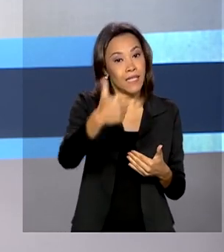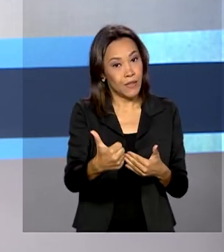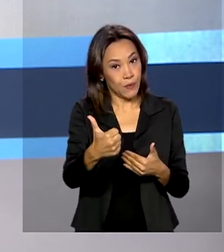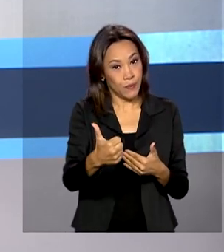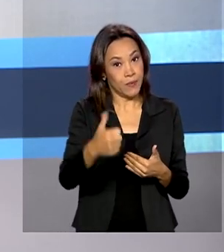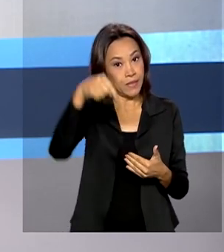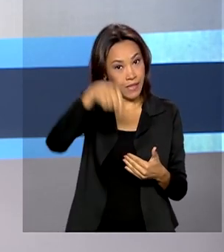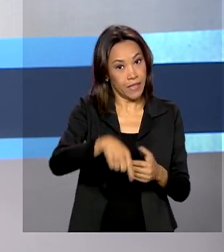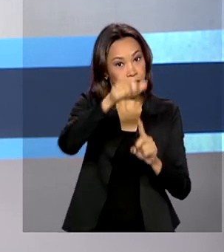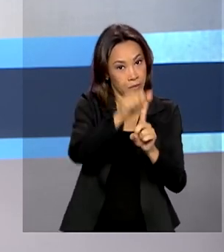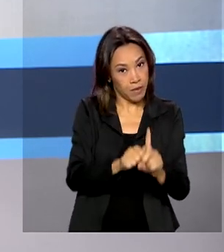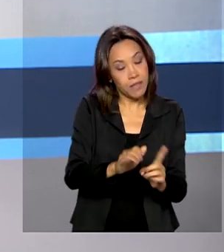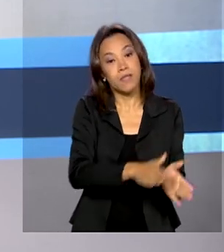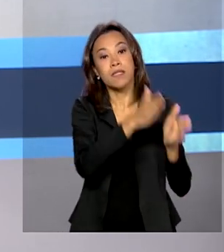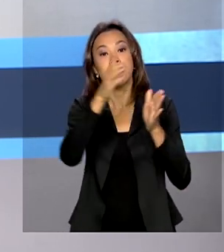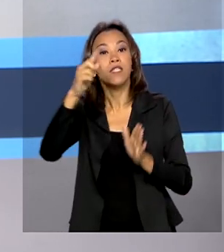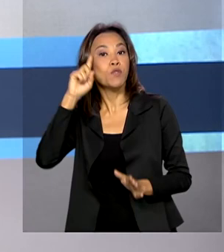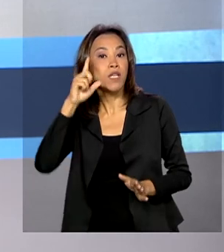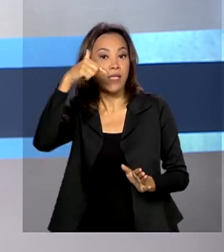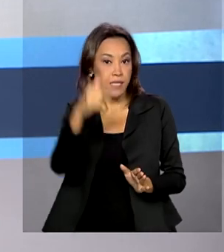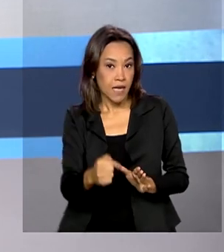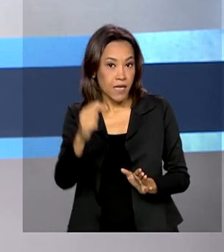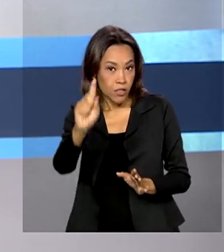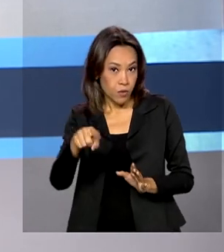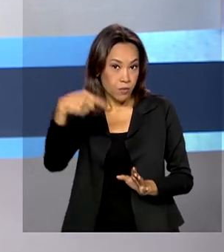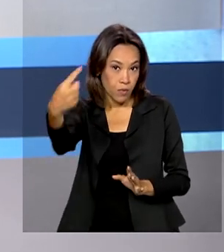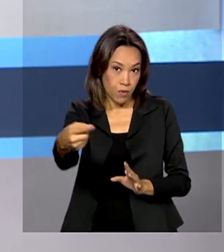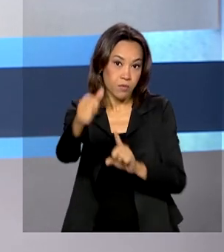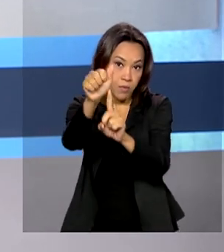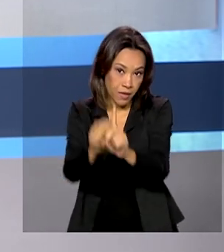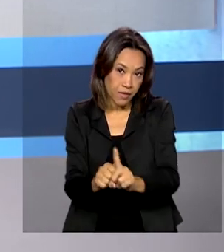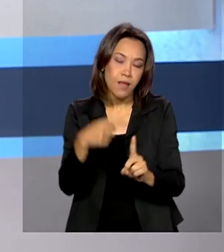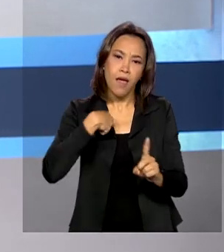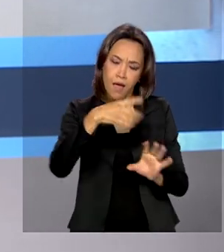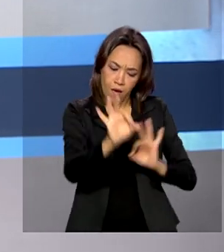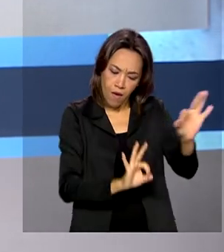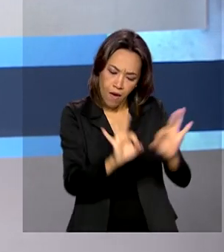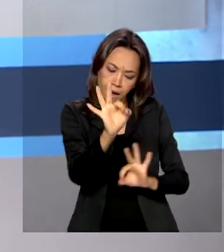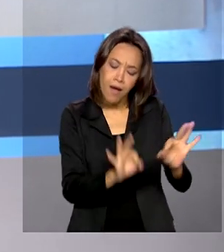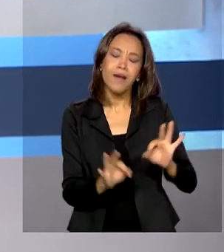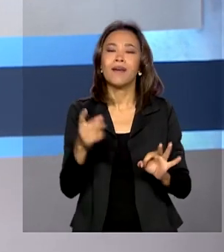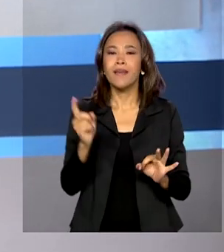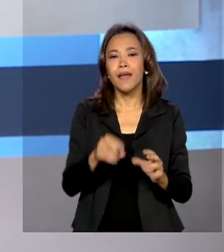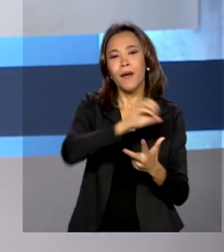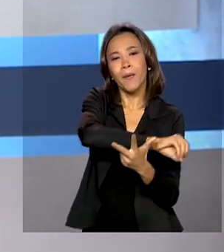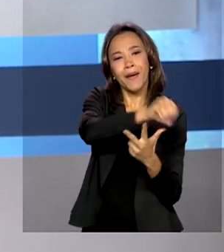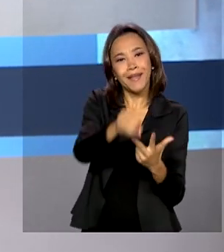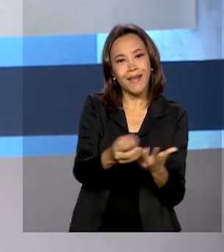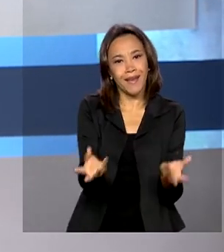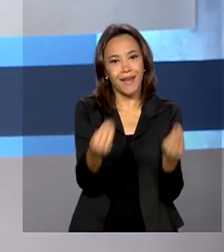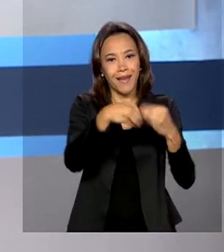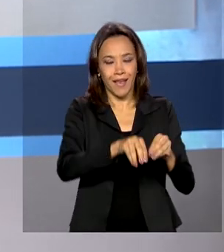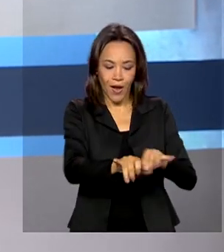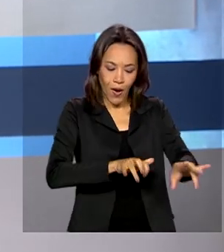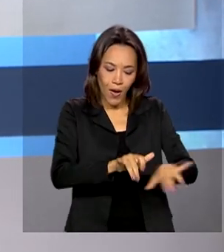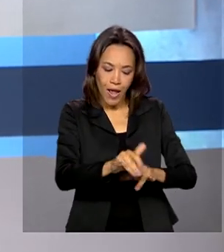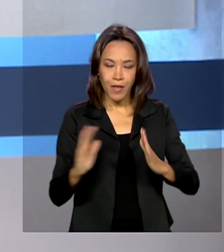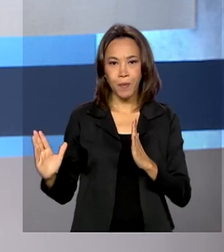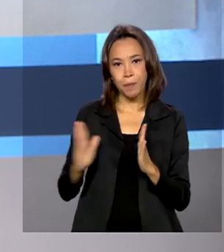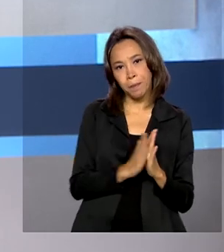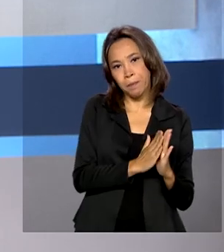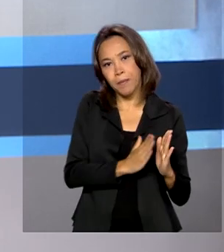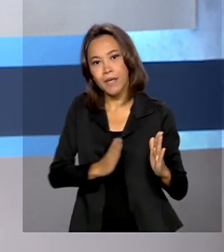mês e para o dia 7 do mês que vem, o formato faz parte de um plano que prevê um Enem totalmente online em até cinco anos.